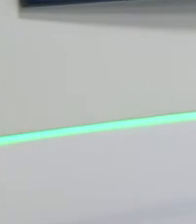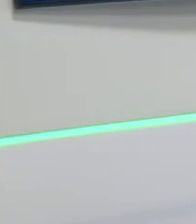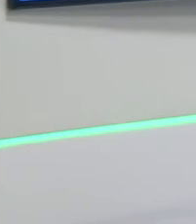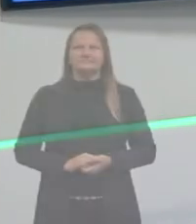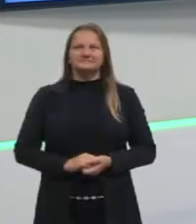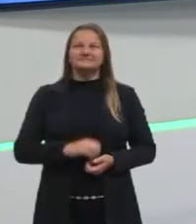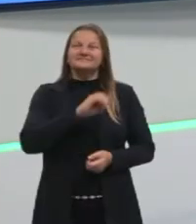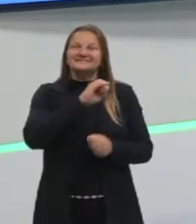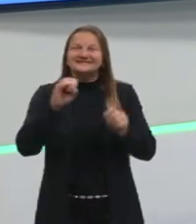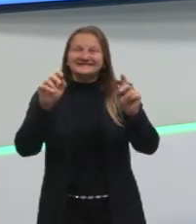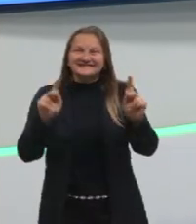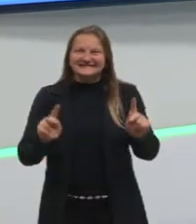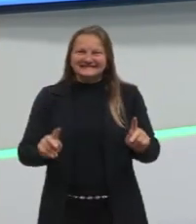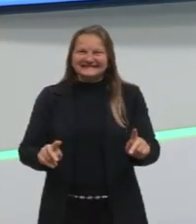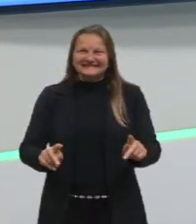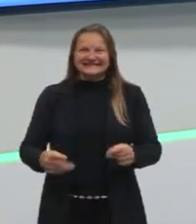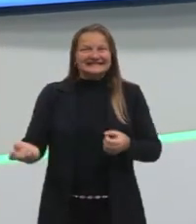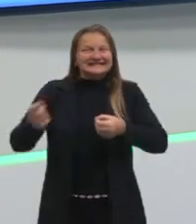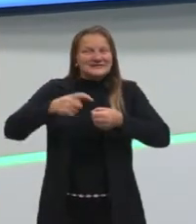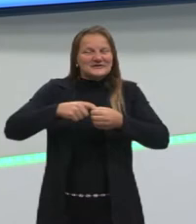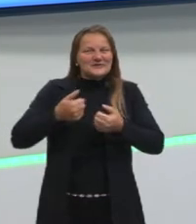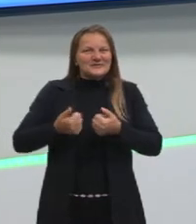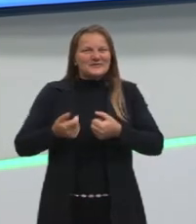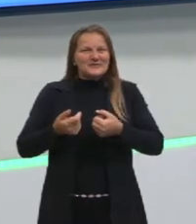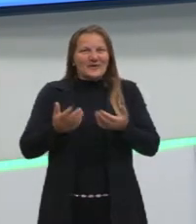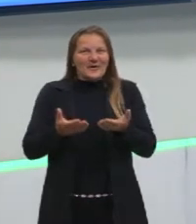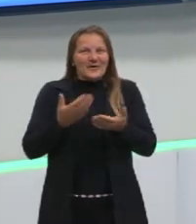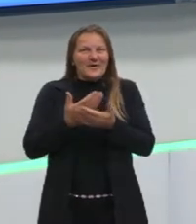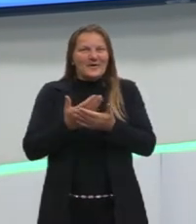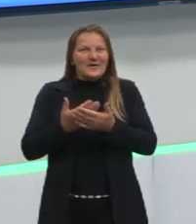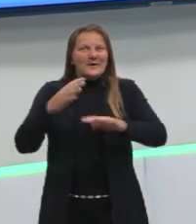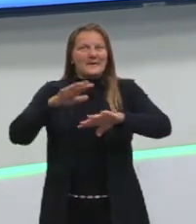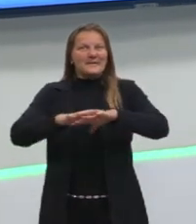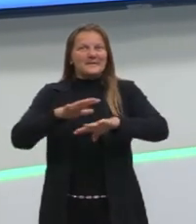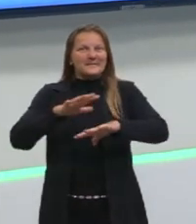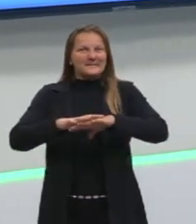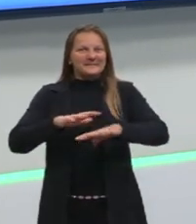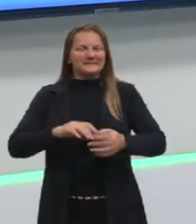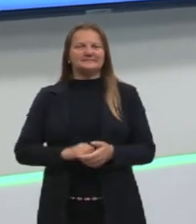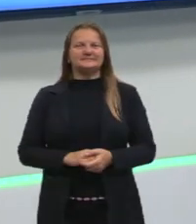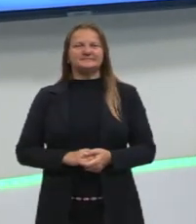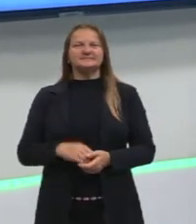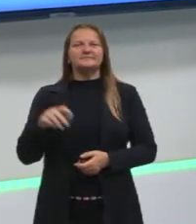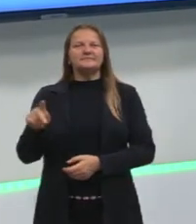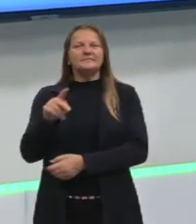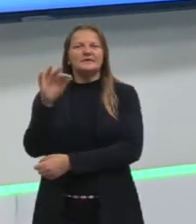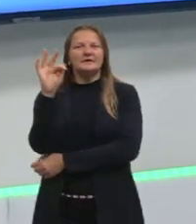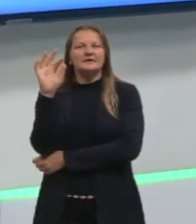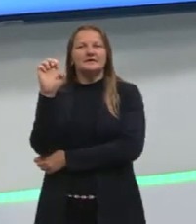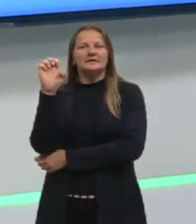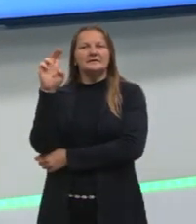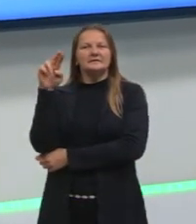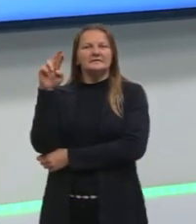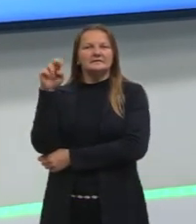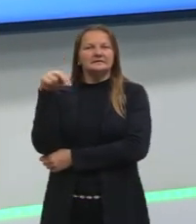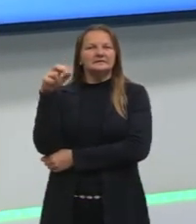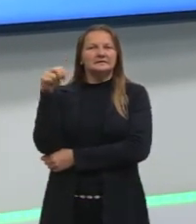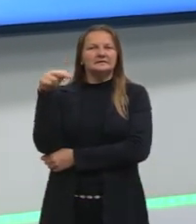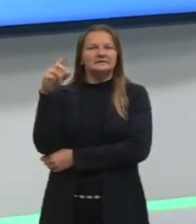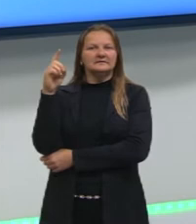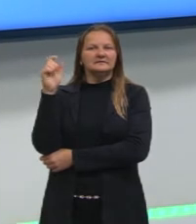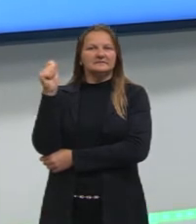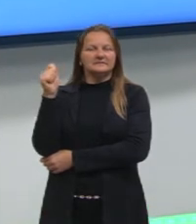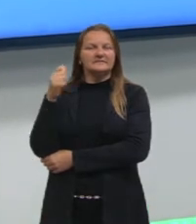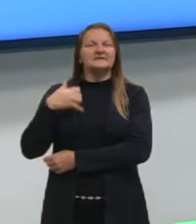Oi, oi pessoas! Estamos de volta para as nossas aulas de matemática. Eu sou a prof. Fernanda, tenho 25